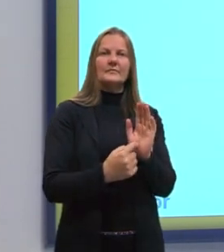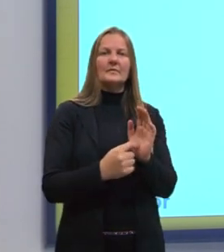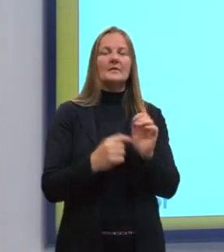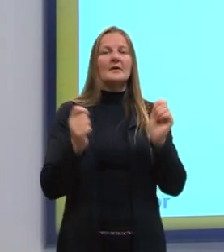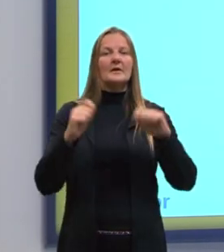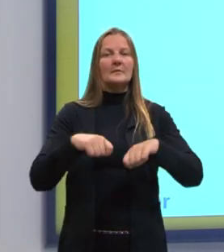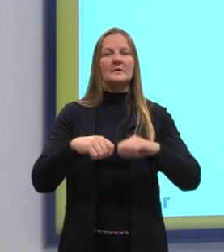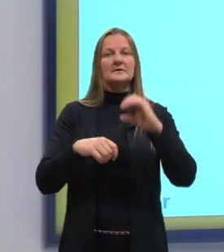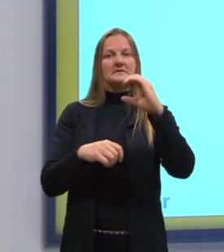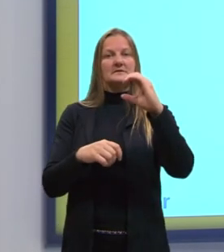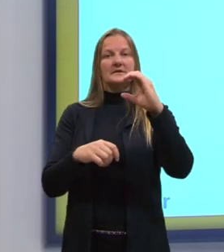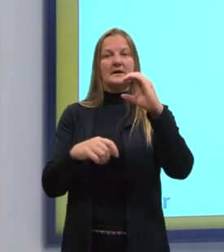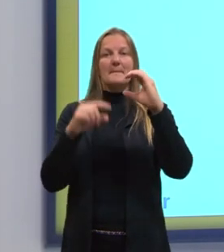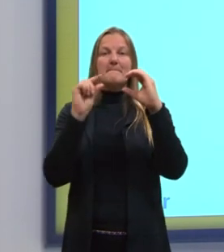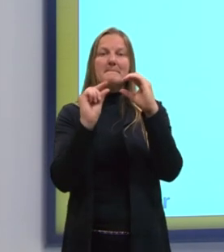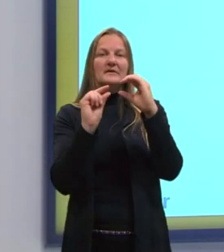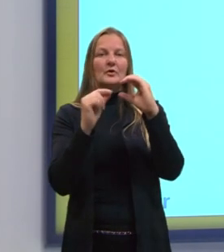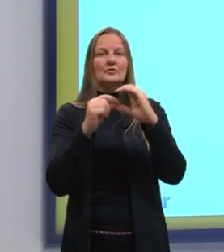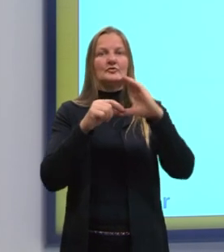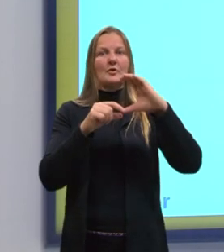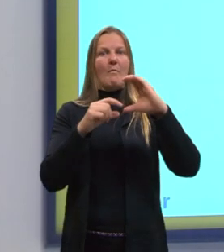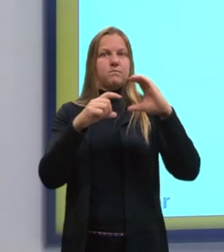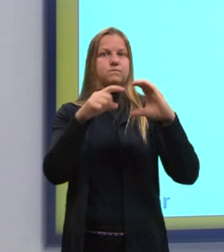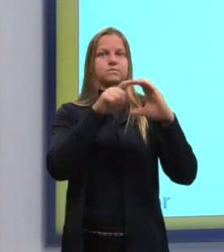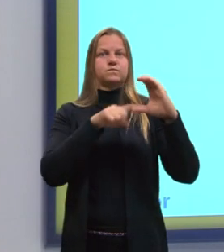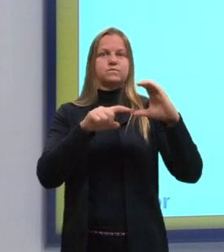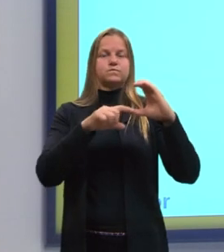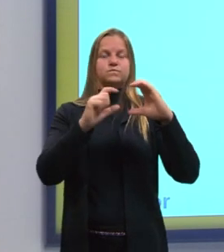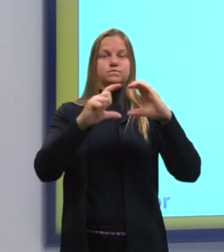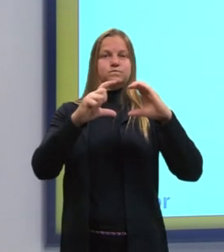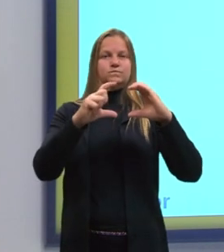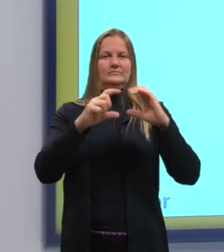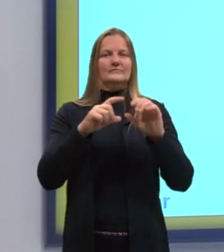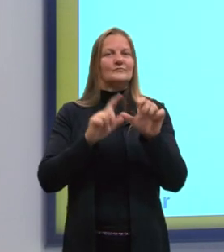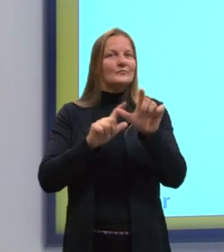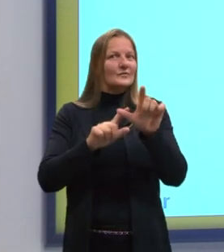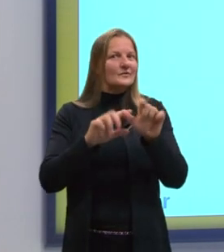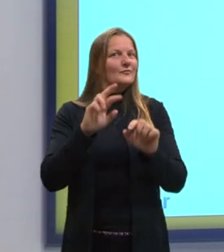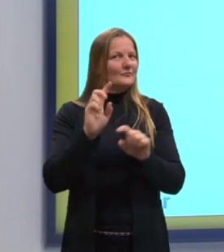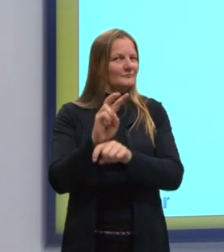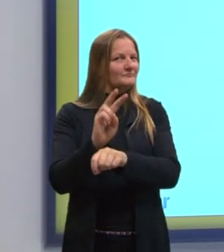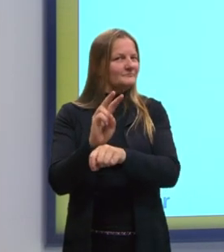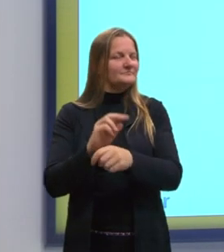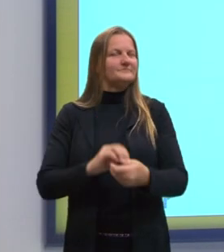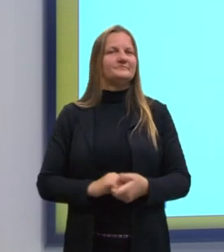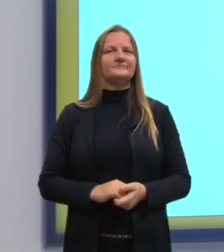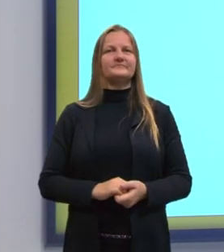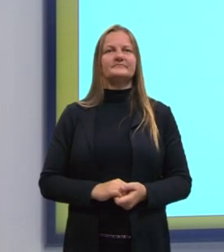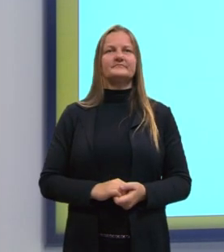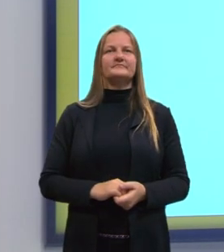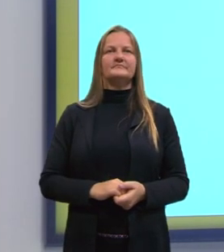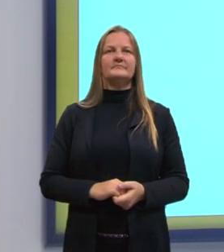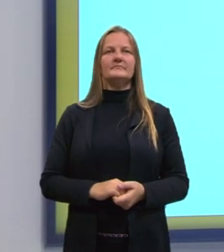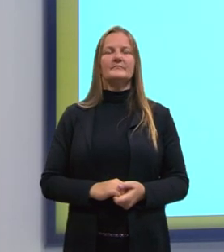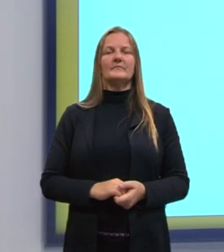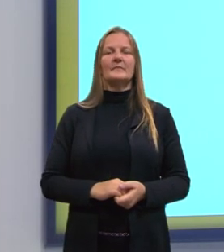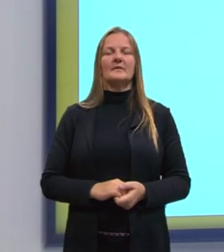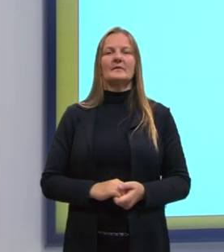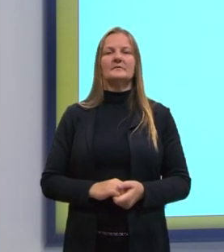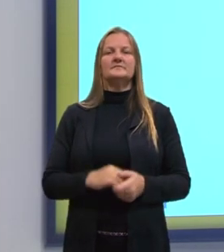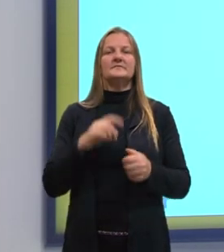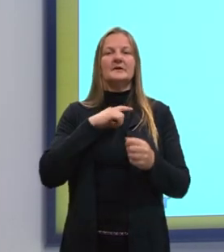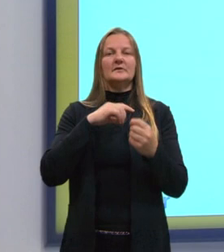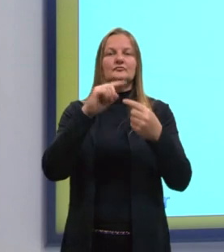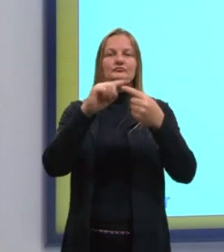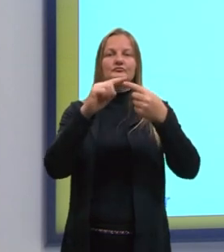é um C maiúsculo, né? É muito fácil da gente confundir, então tem que tomar cuidado. Aqui a gente tem, né, as unidades de medida,